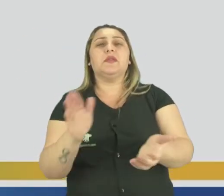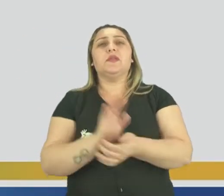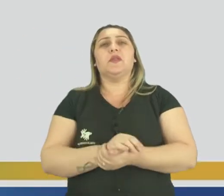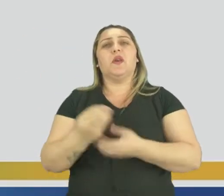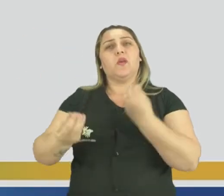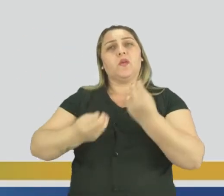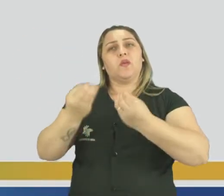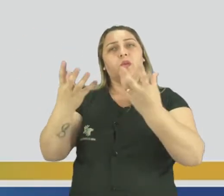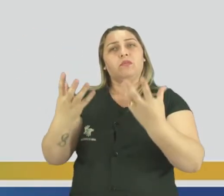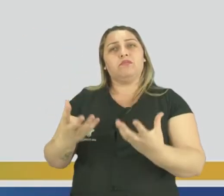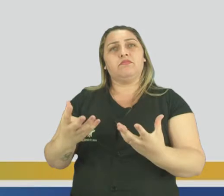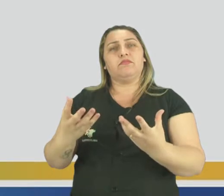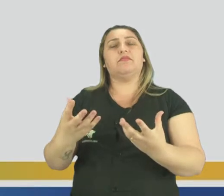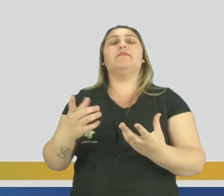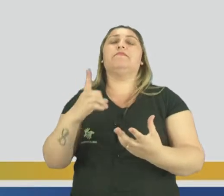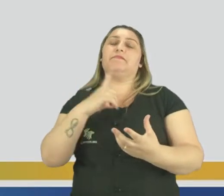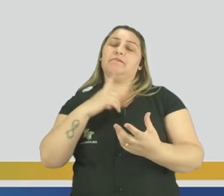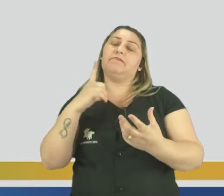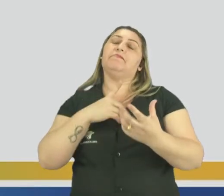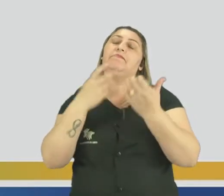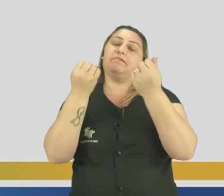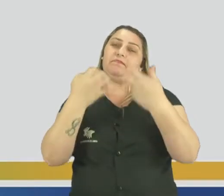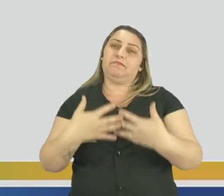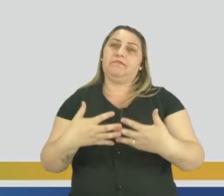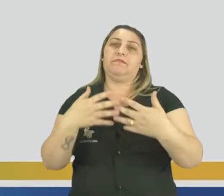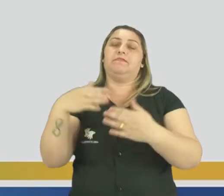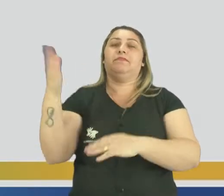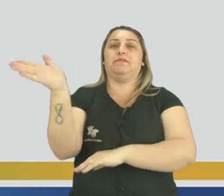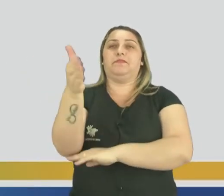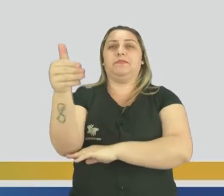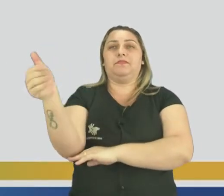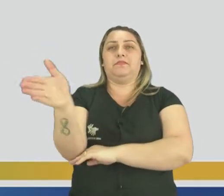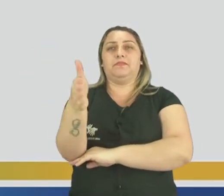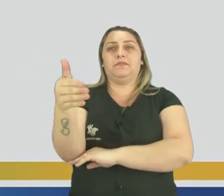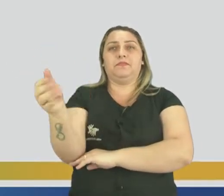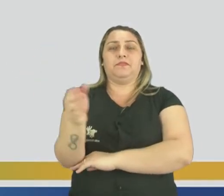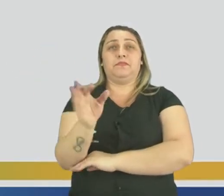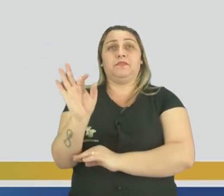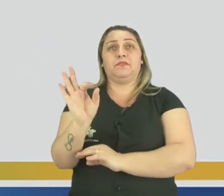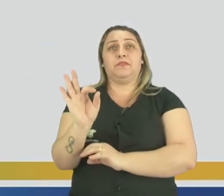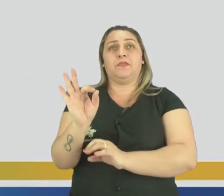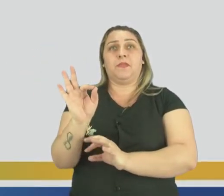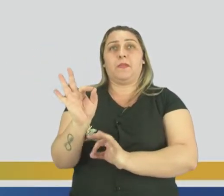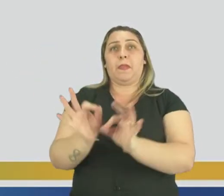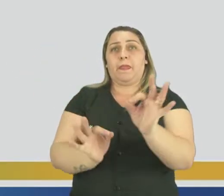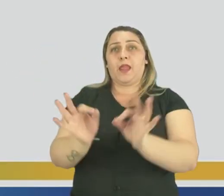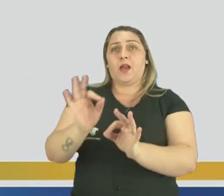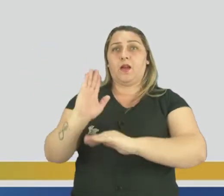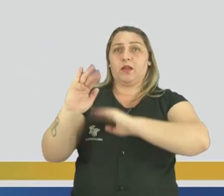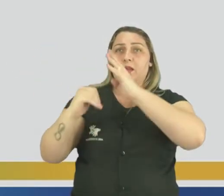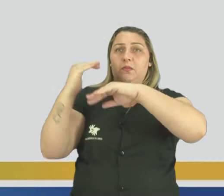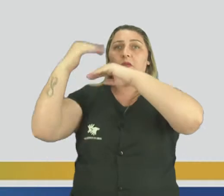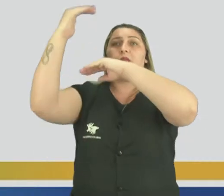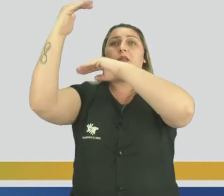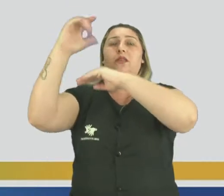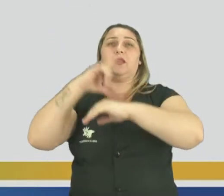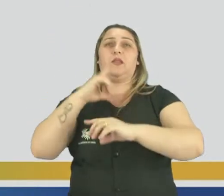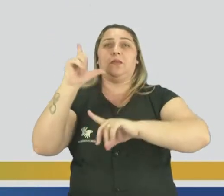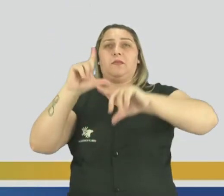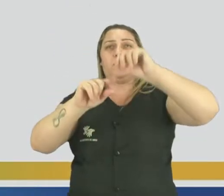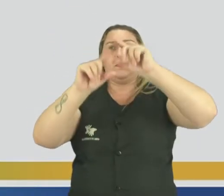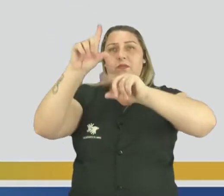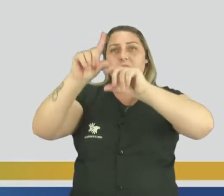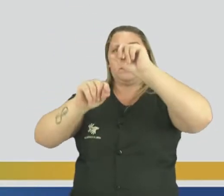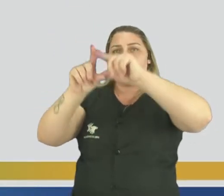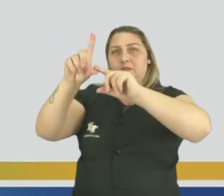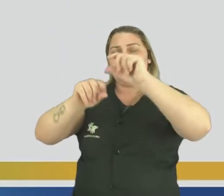Como é que a bandeira do seu país? Ó, nós temos aí tudinho, A bandeira vem direitinho, aí, ordem e progresso. Nós temos essas estrelinhas